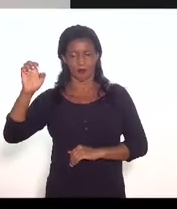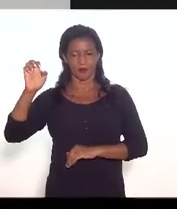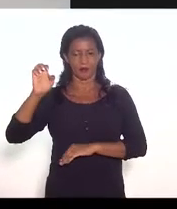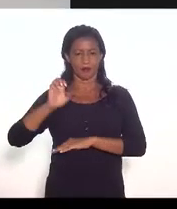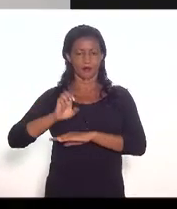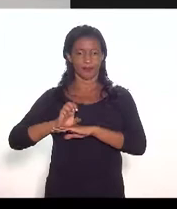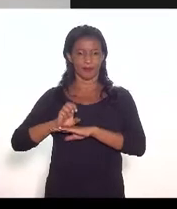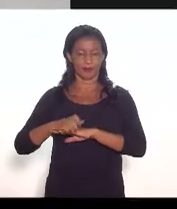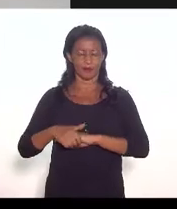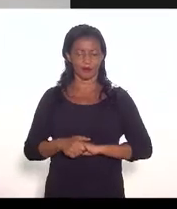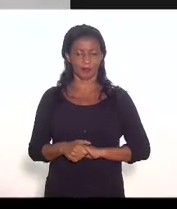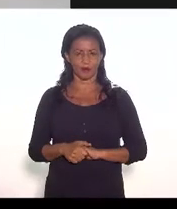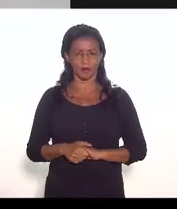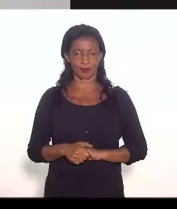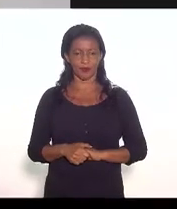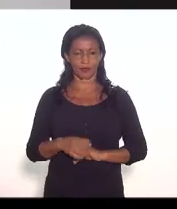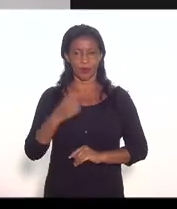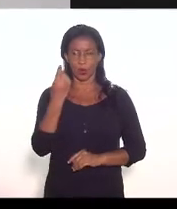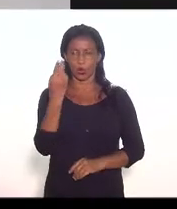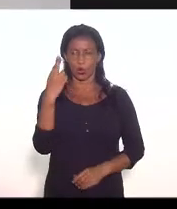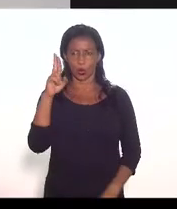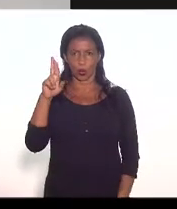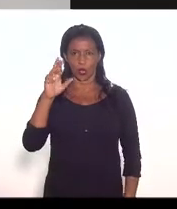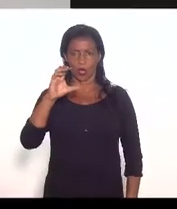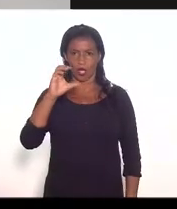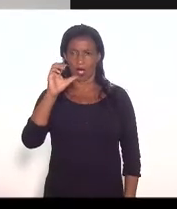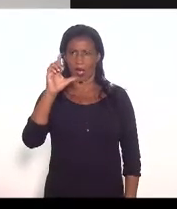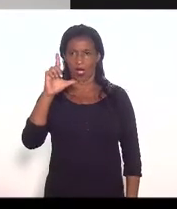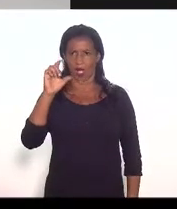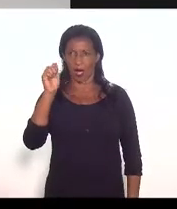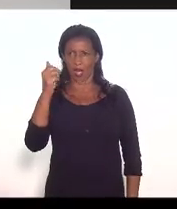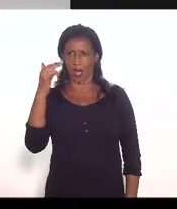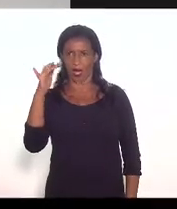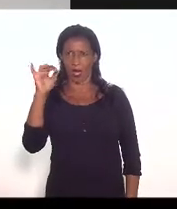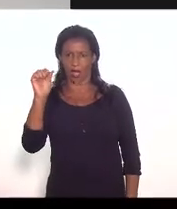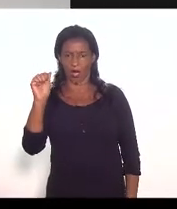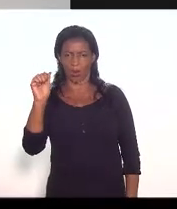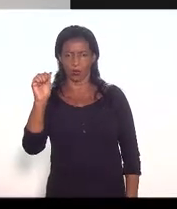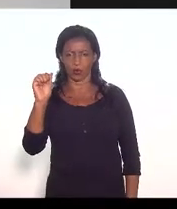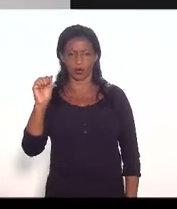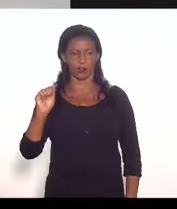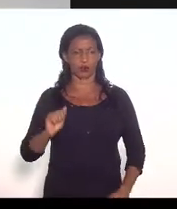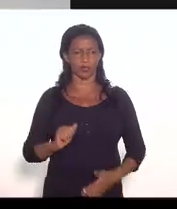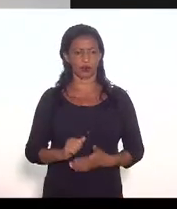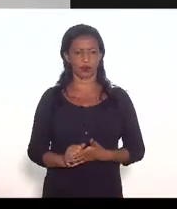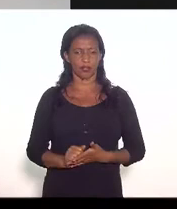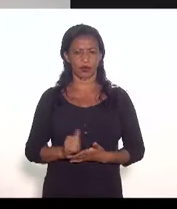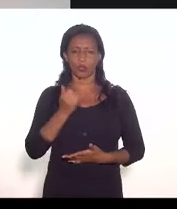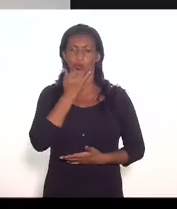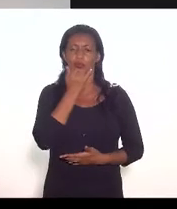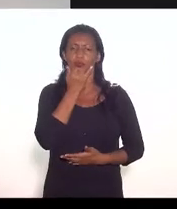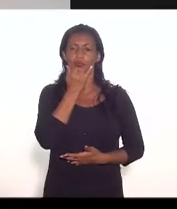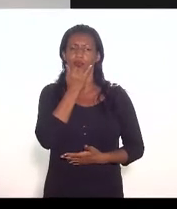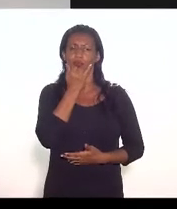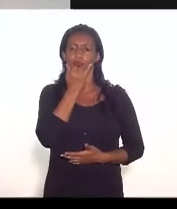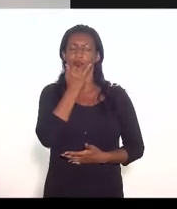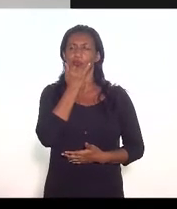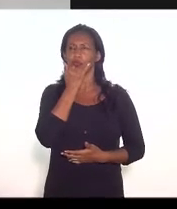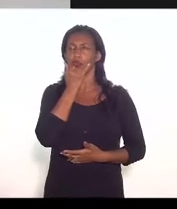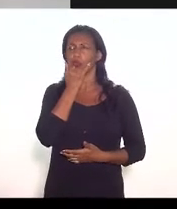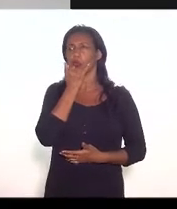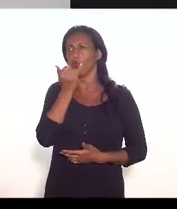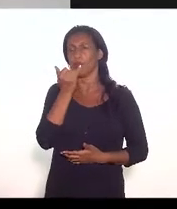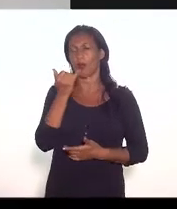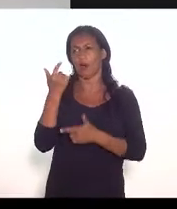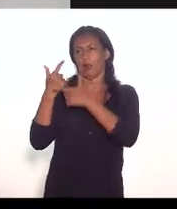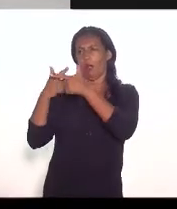é doutora cláudia ou doutor marcos bueno que vão falar desculpe desculpe desculpe senhor deputado eu estava com um problema aqui de